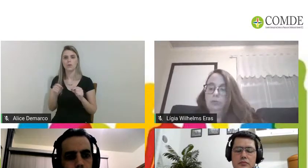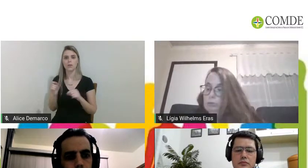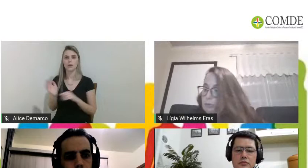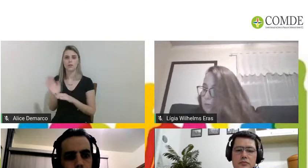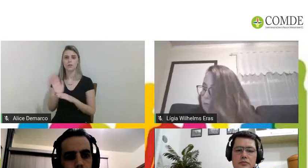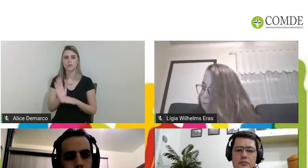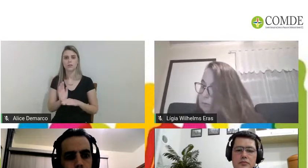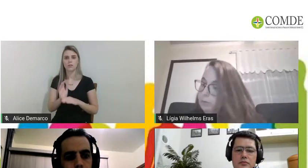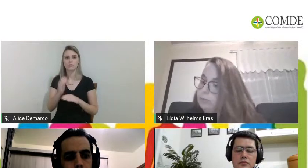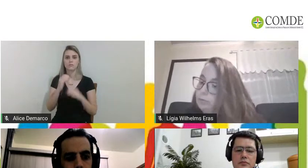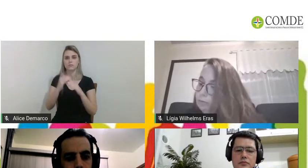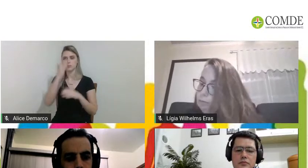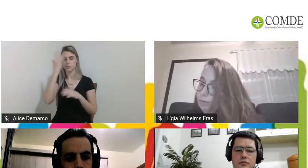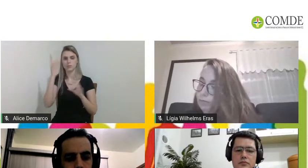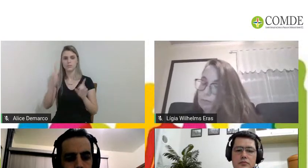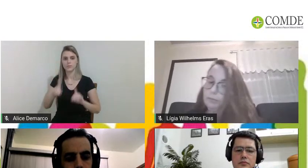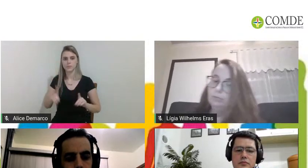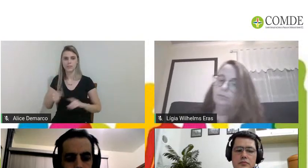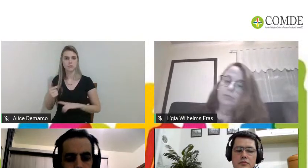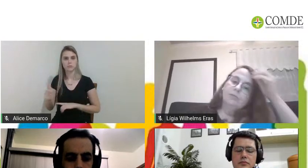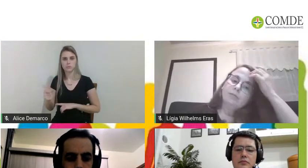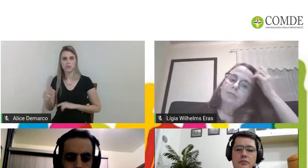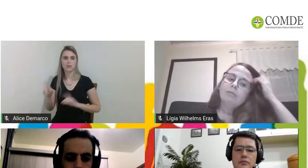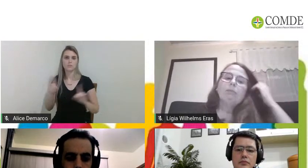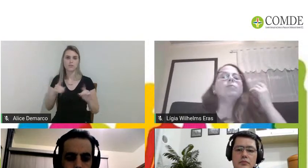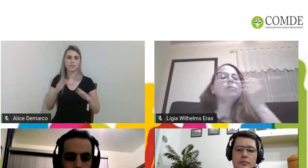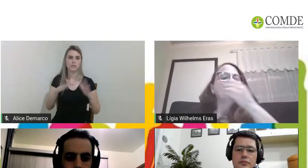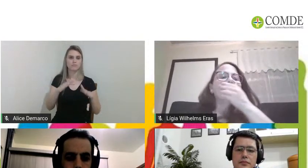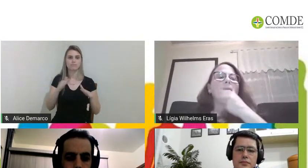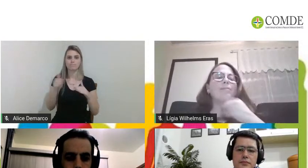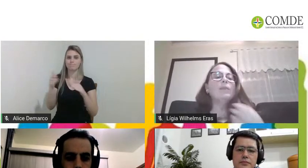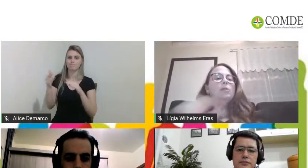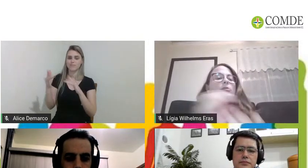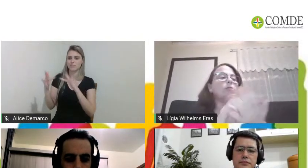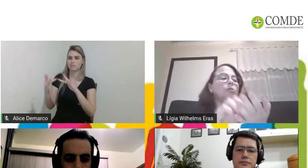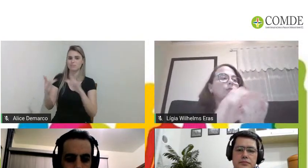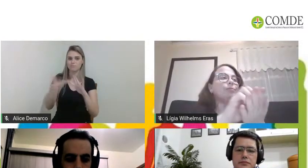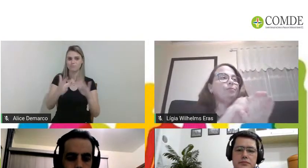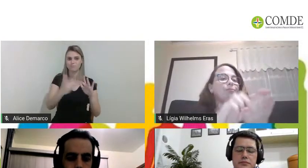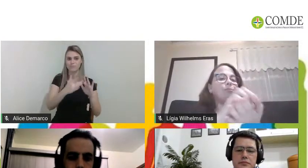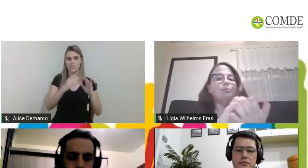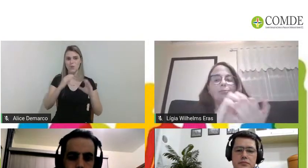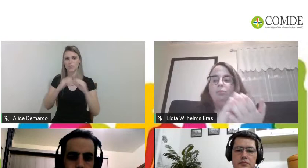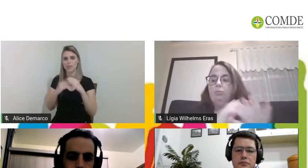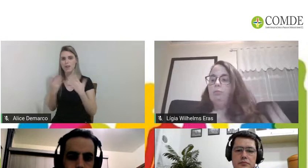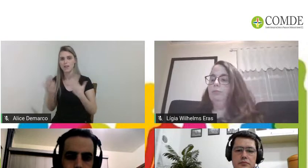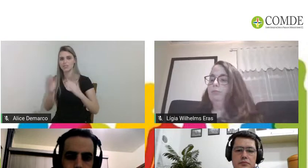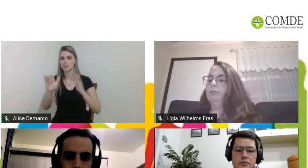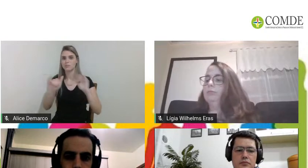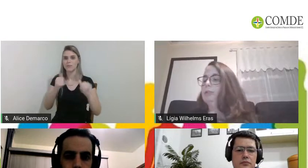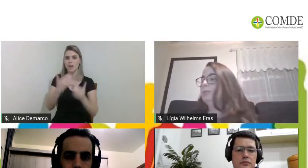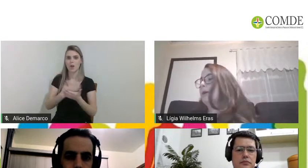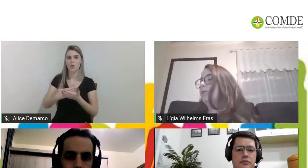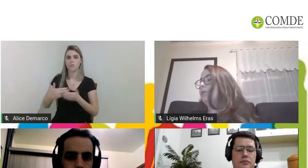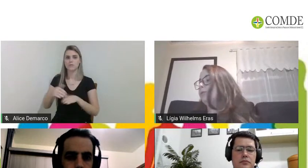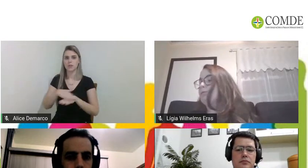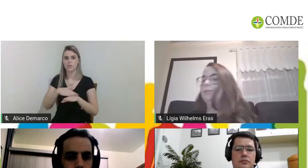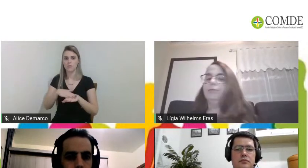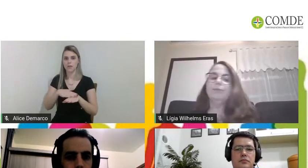deficiência e que às vezes têm algum receio de se comunicar ou de chamar atenção ou de iniciar uma conversa né